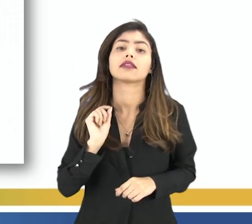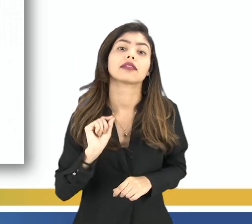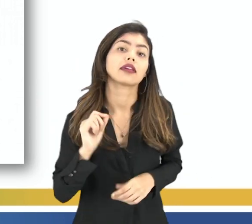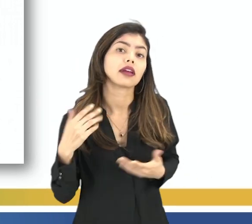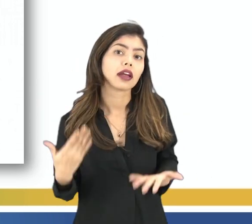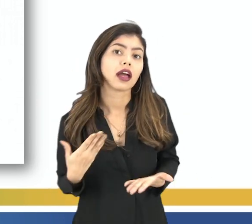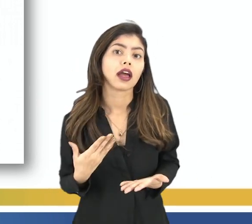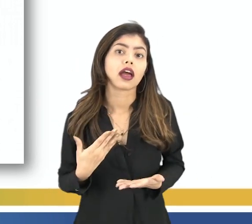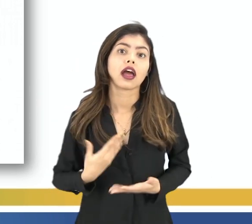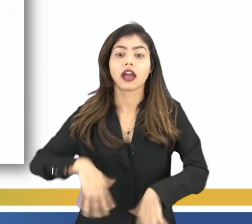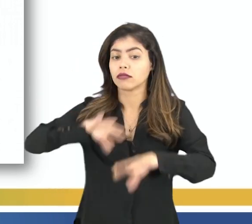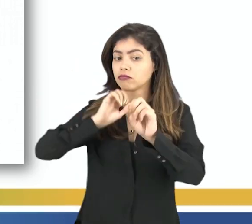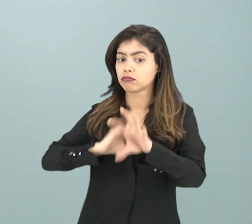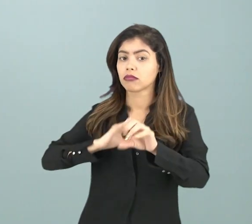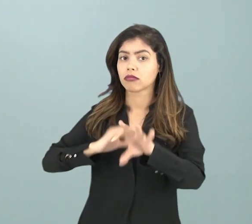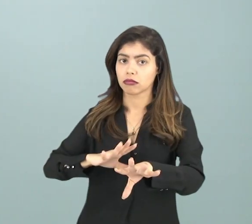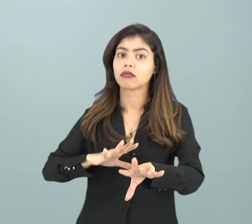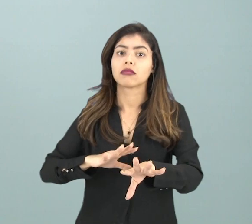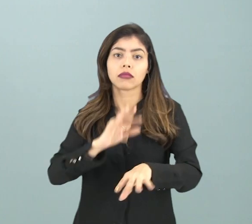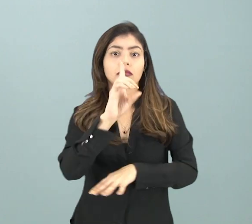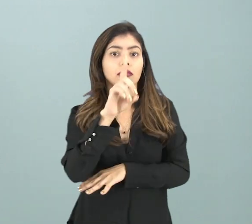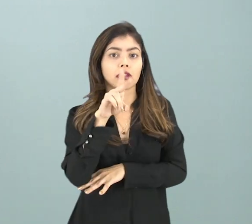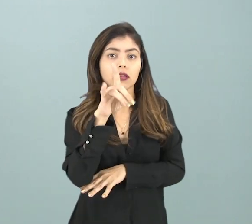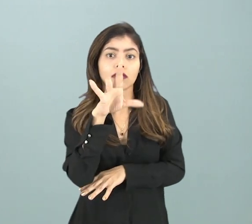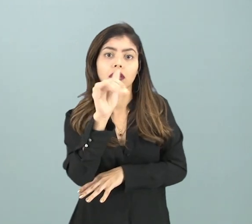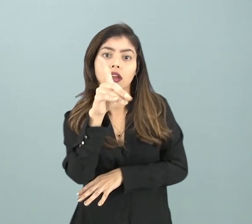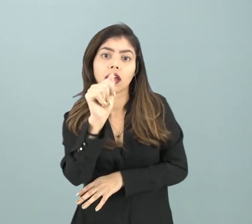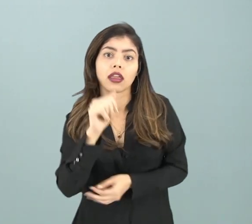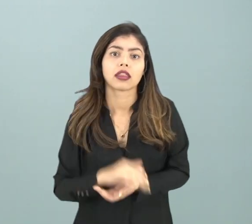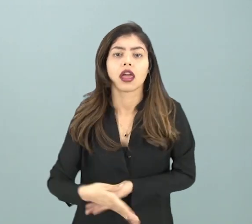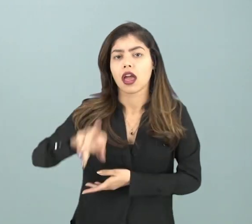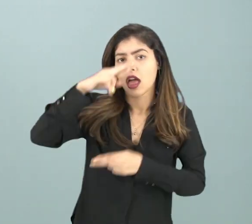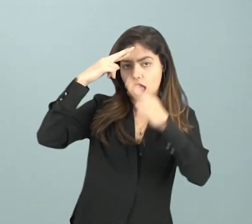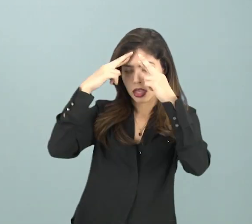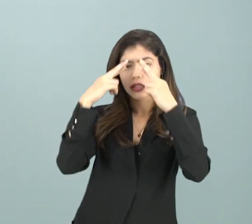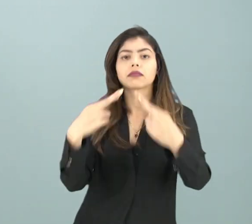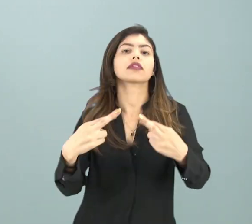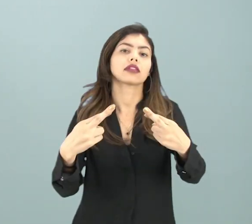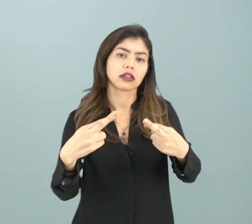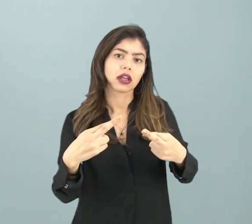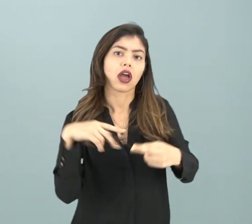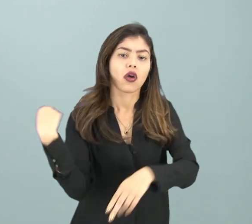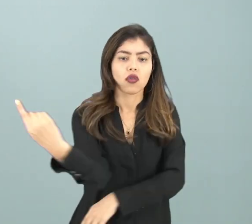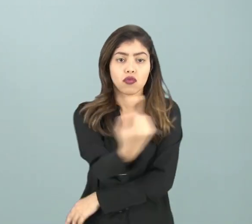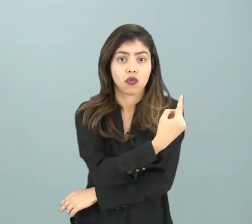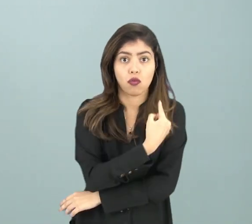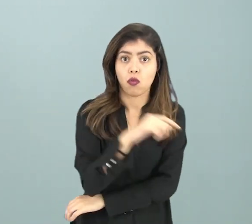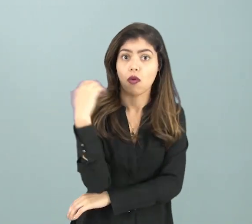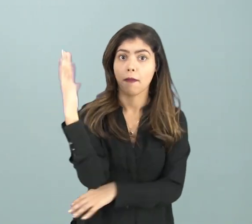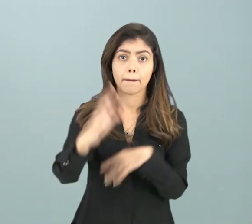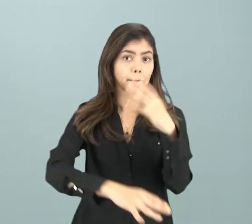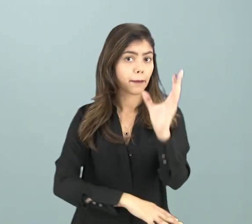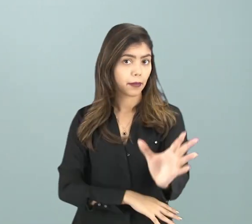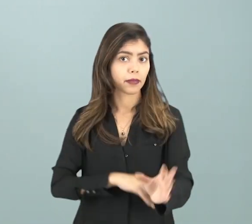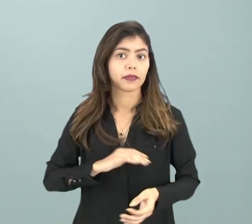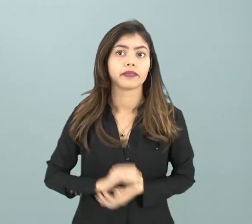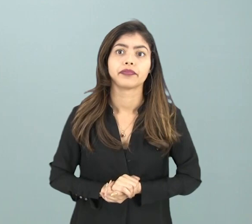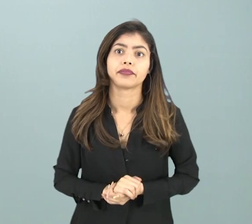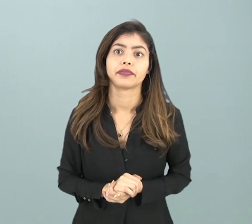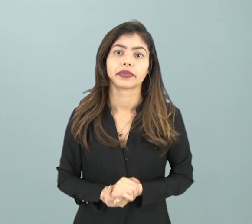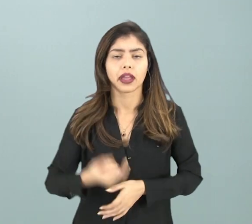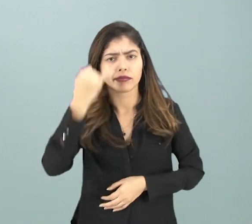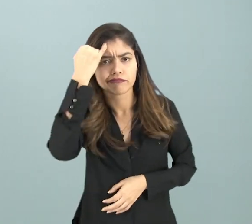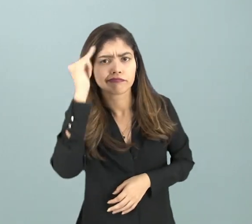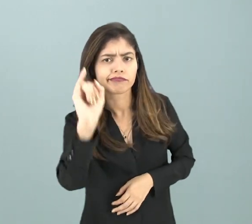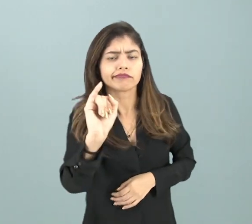educadas e conscientizadas a respeito do meio ambiente, a respeito dessa